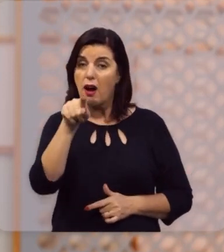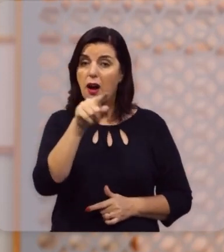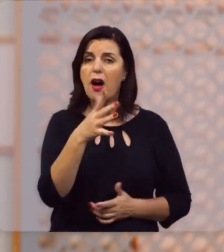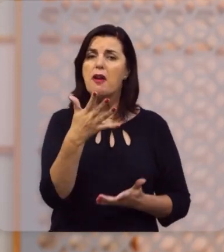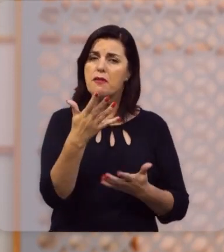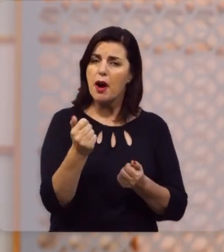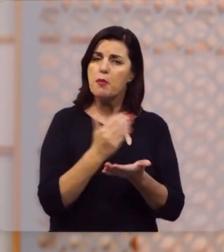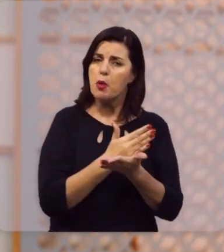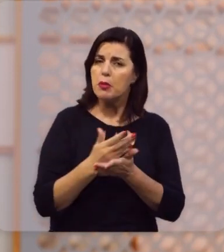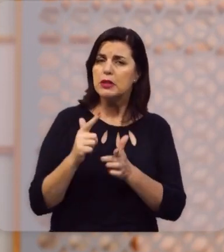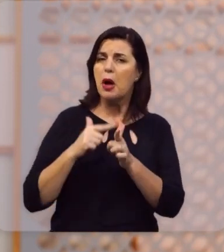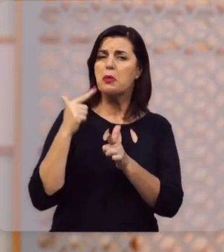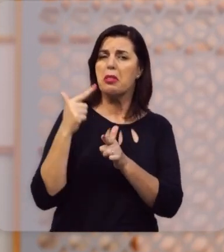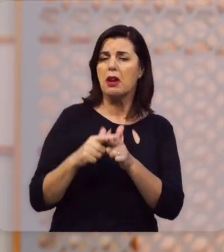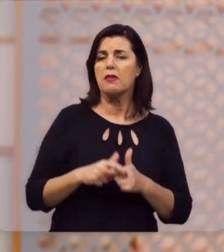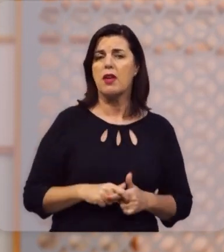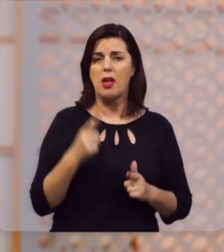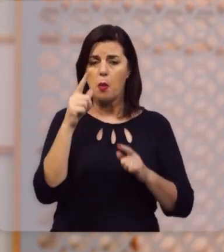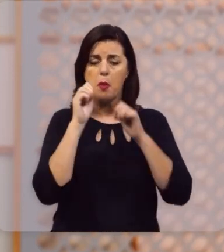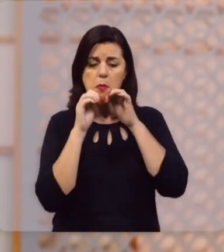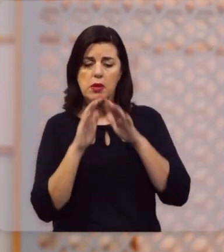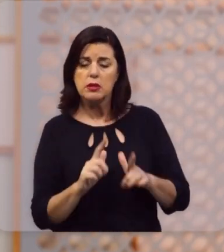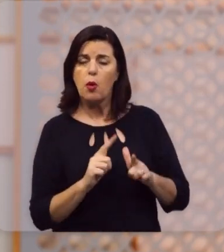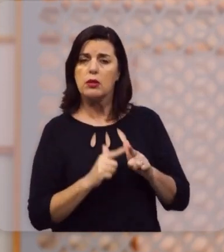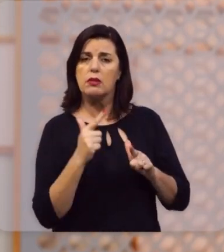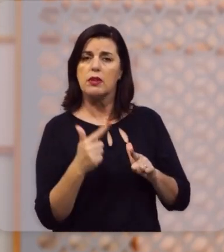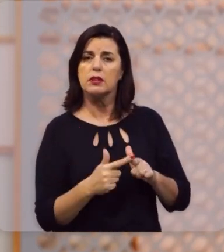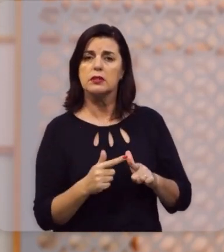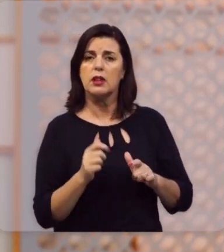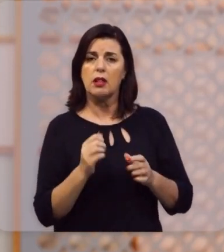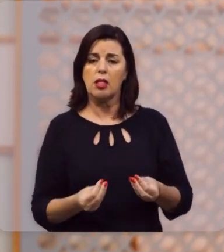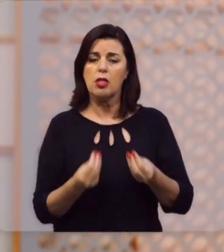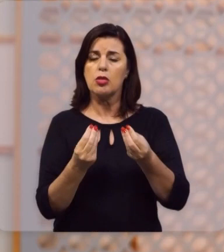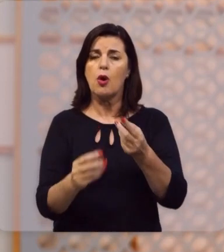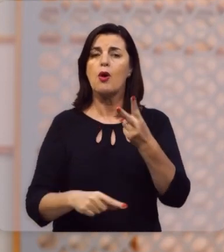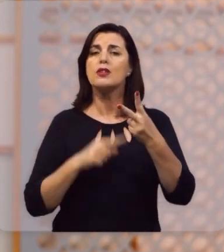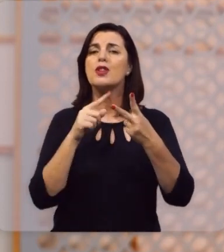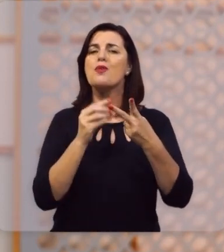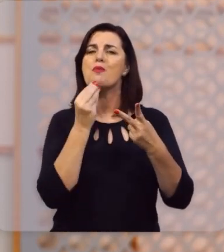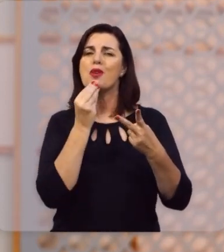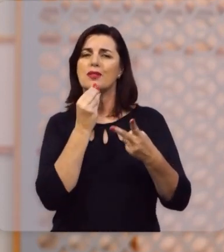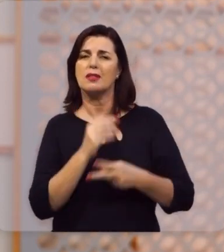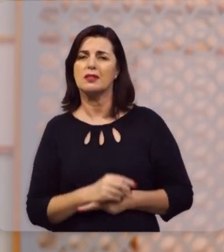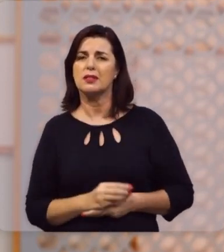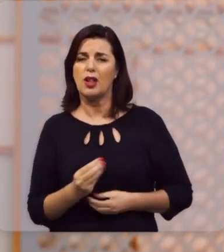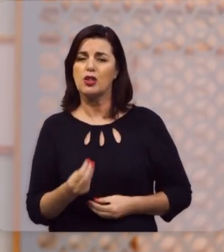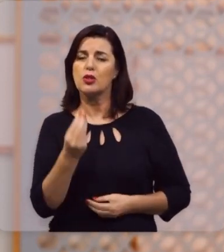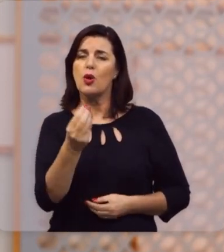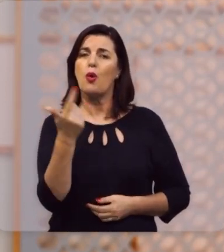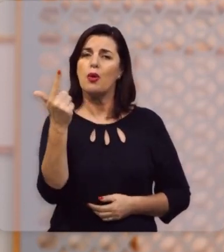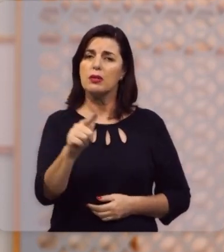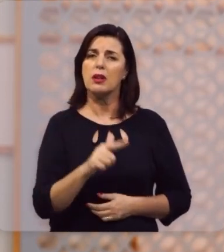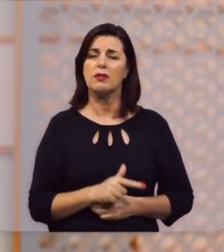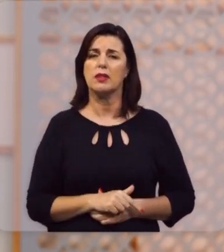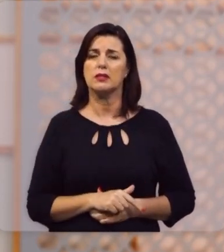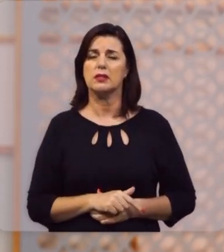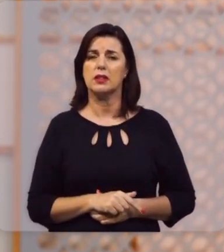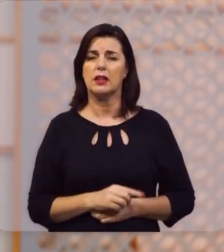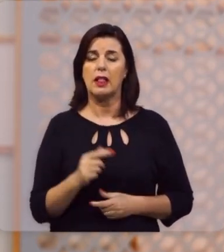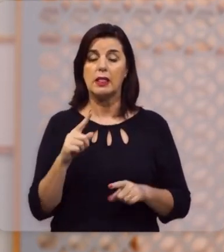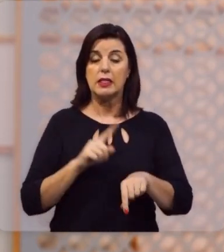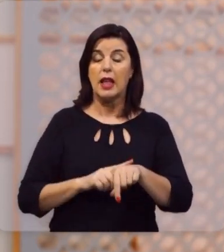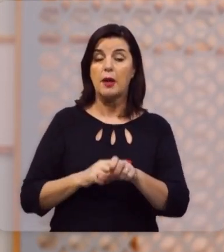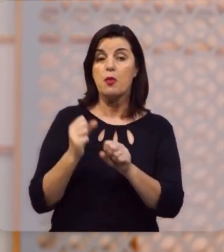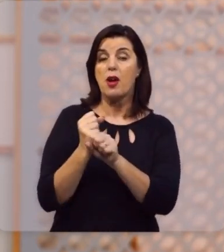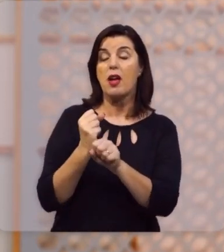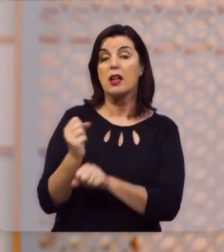dizer para você, vamos recomeçar de novo, eu te abençoo, vez, eu lhe dou uma segunda oportunidade, eu lhe dou uma segunda chance, é